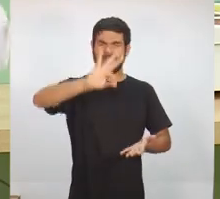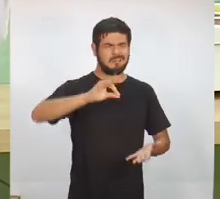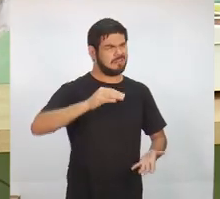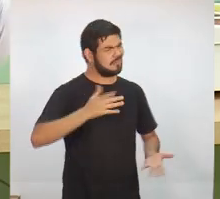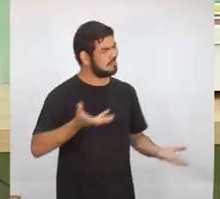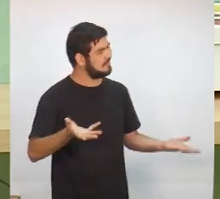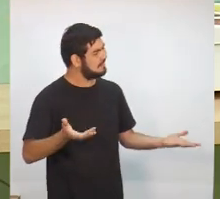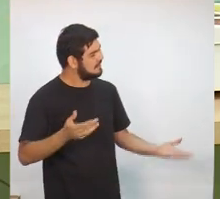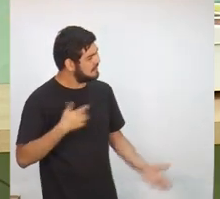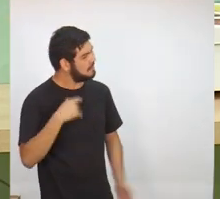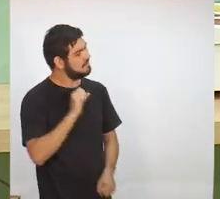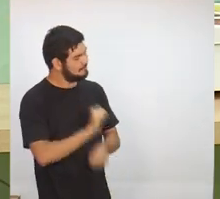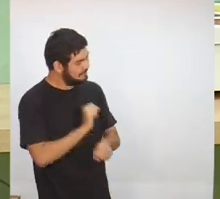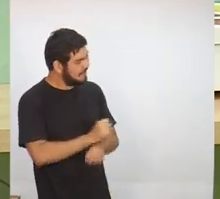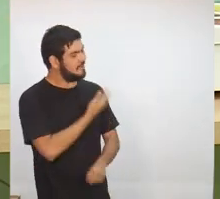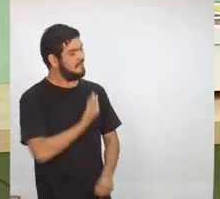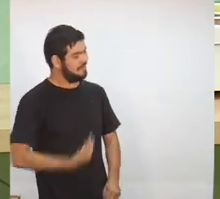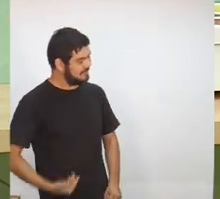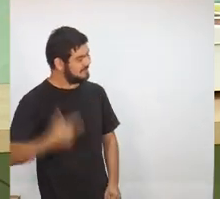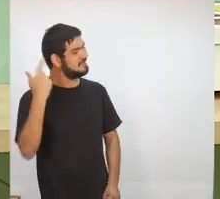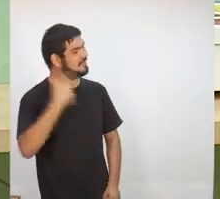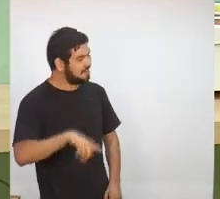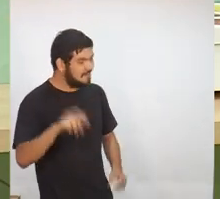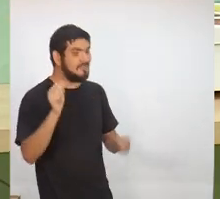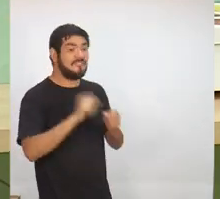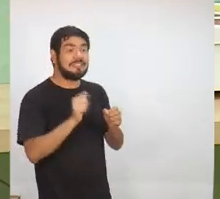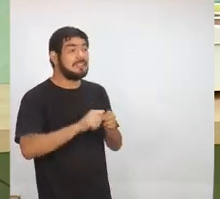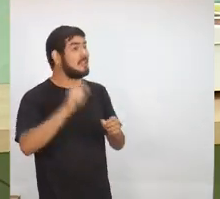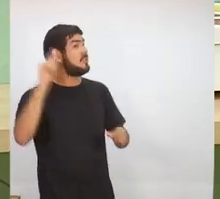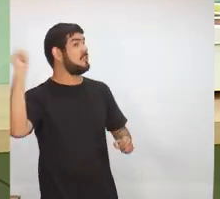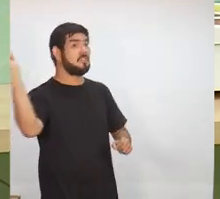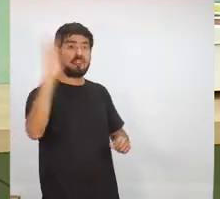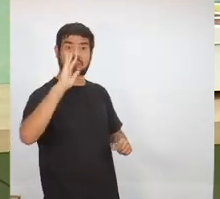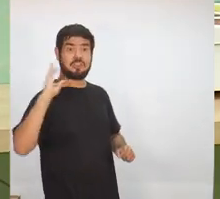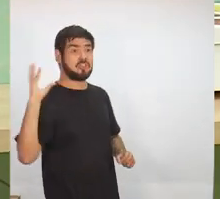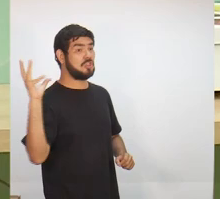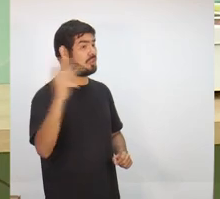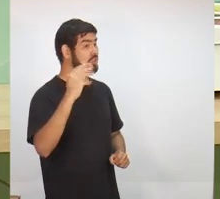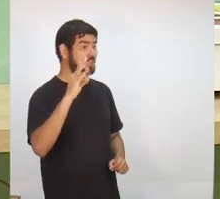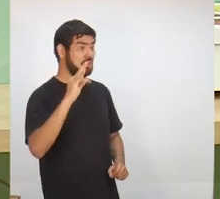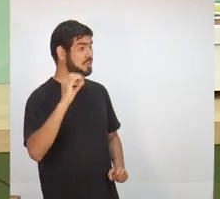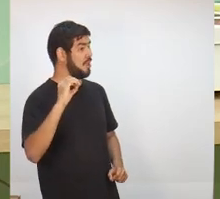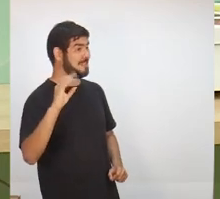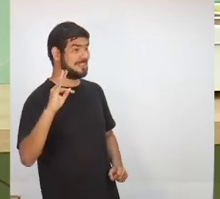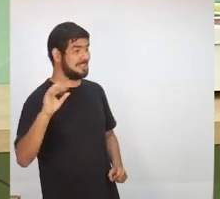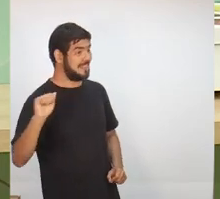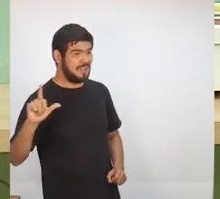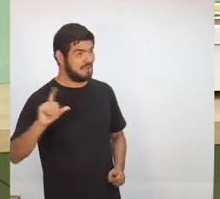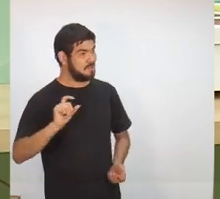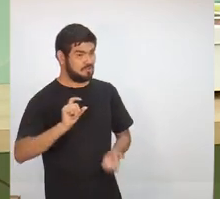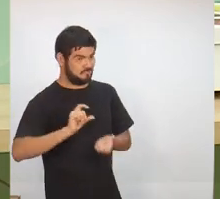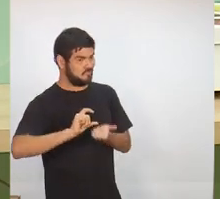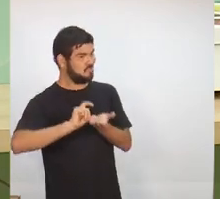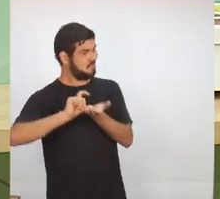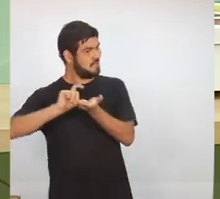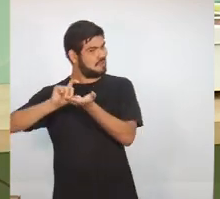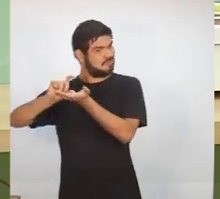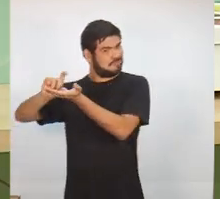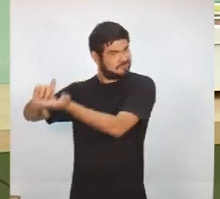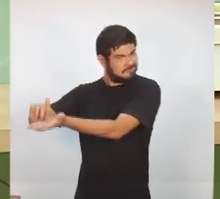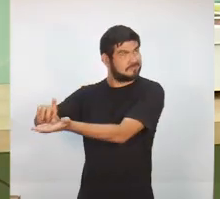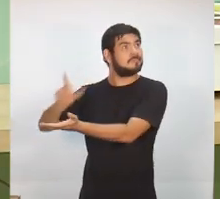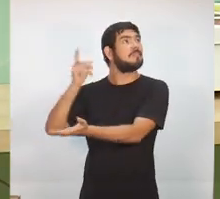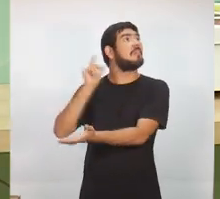voltar a ser governador novamente para fazer o Ronda total. Os recursos que nós gastamos foi,